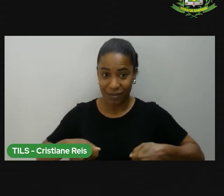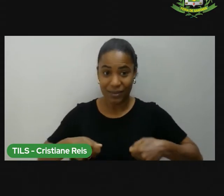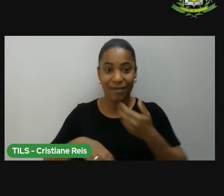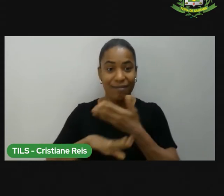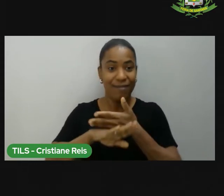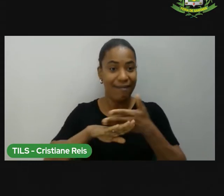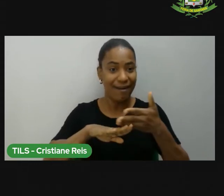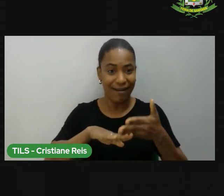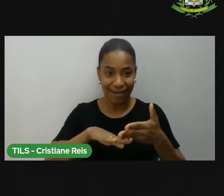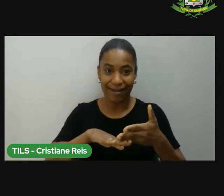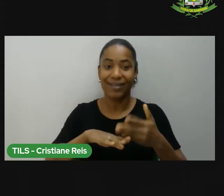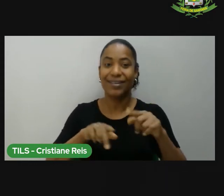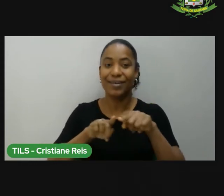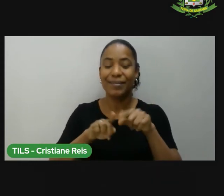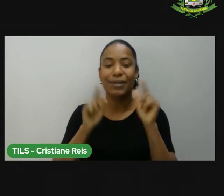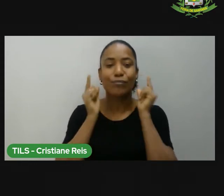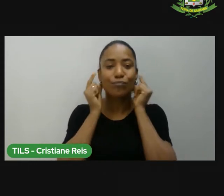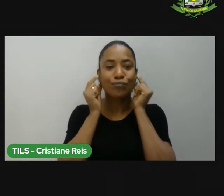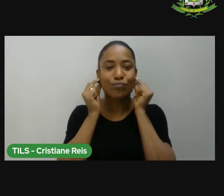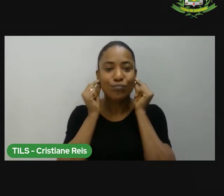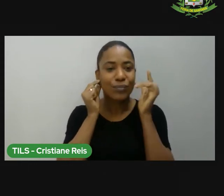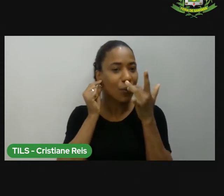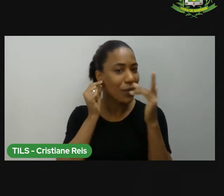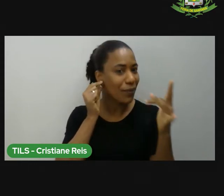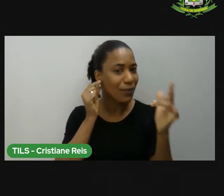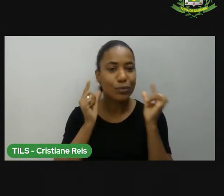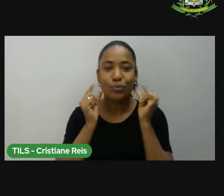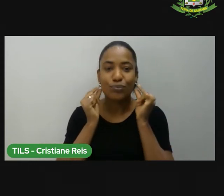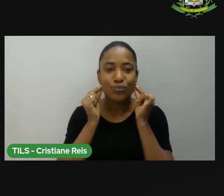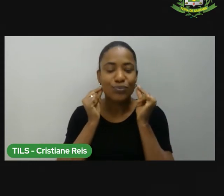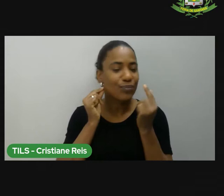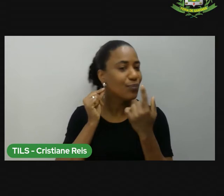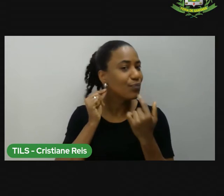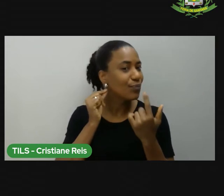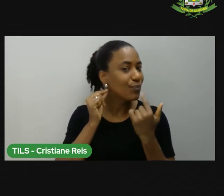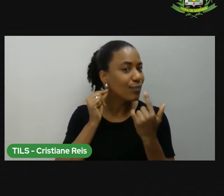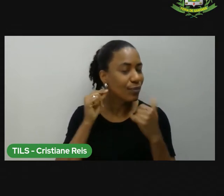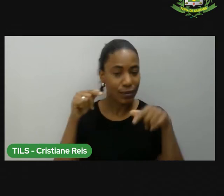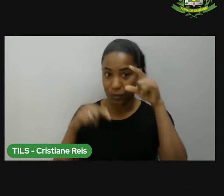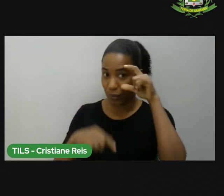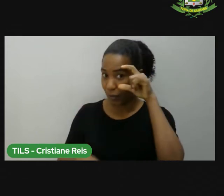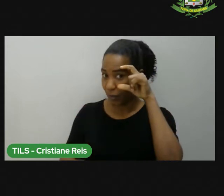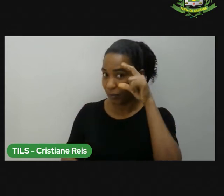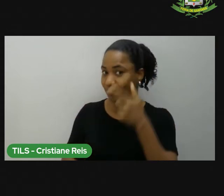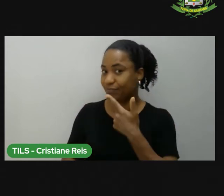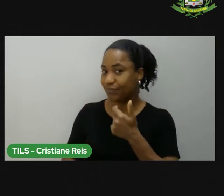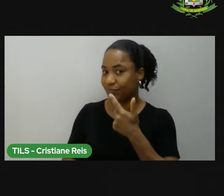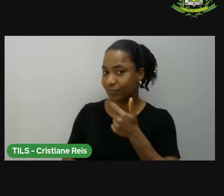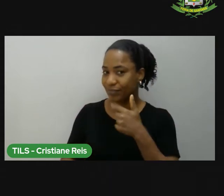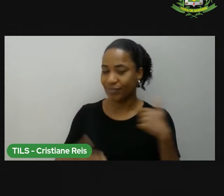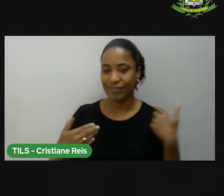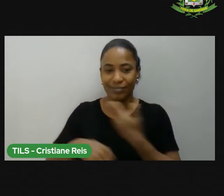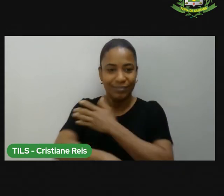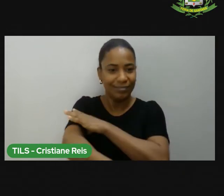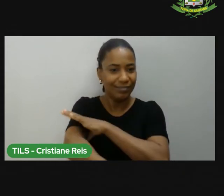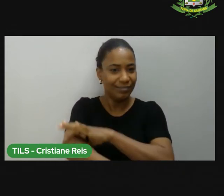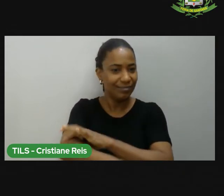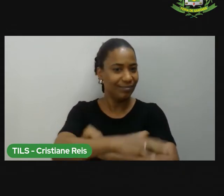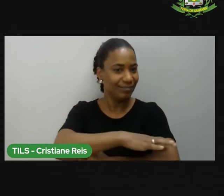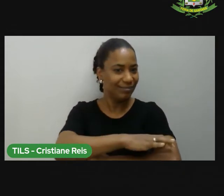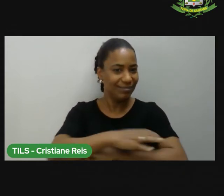Brincos dourados com uma pedra vermelha, óculos com haste vermelha e o guarda-pó branco.